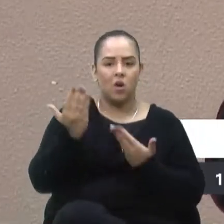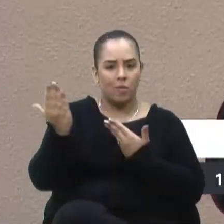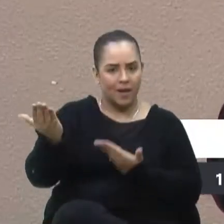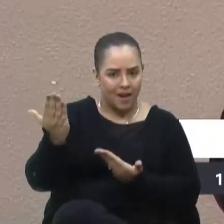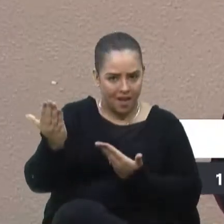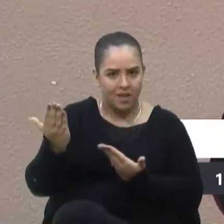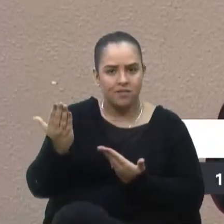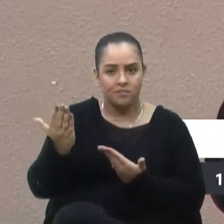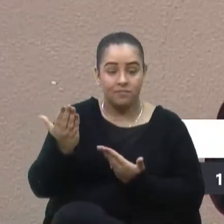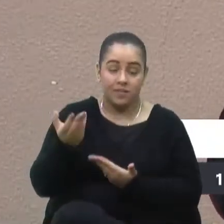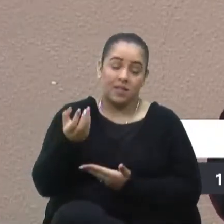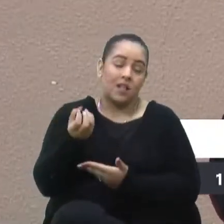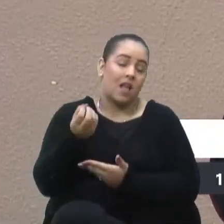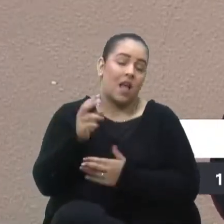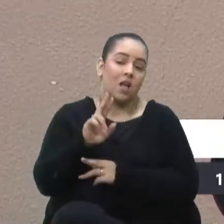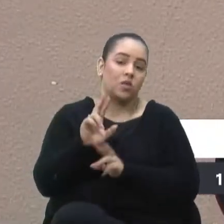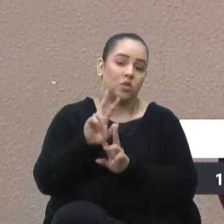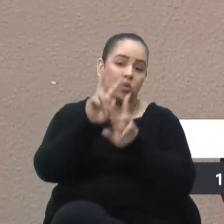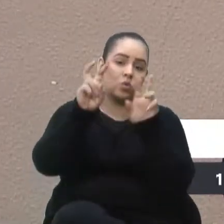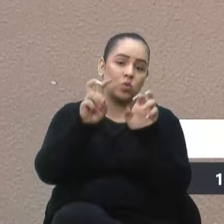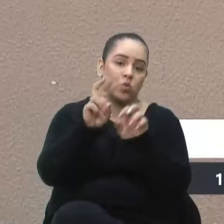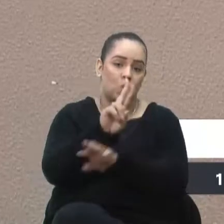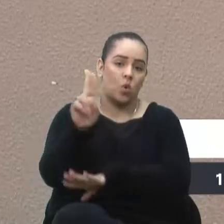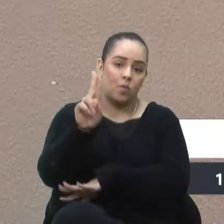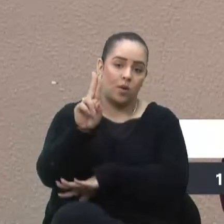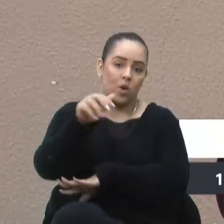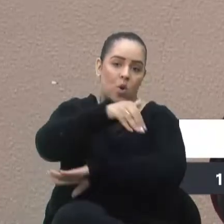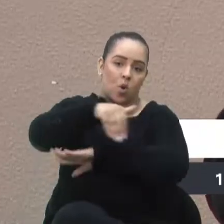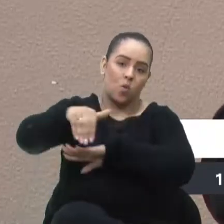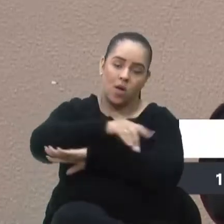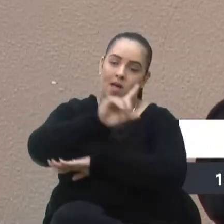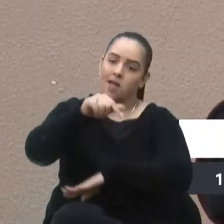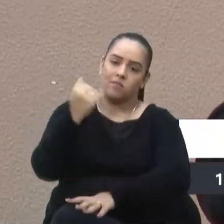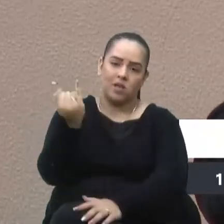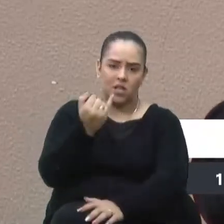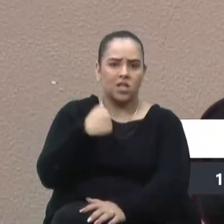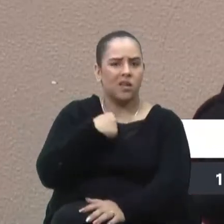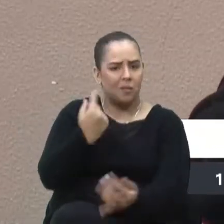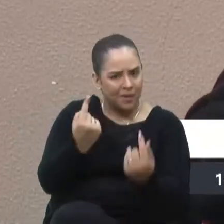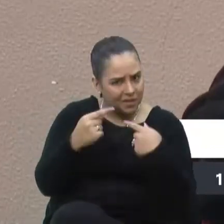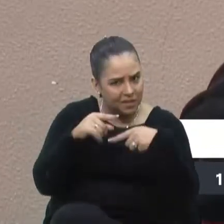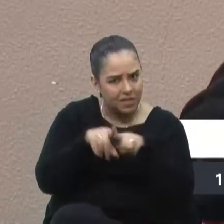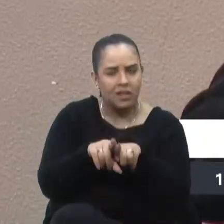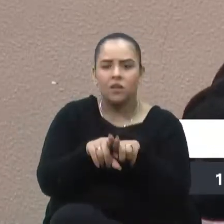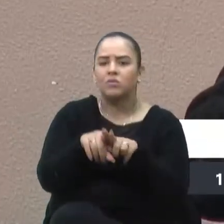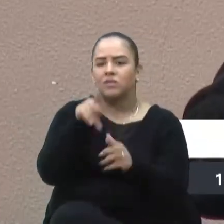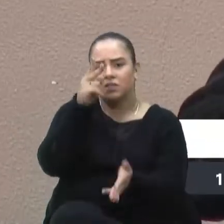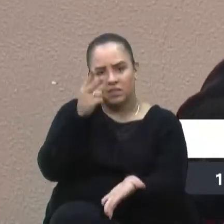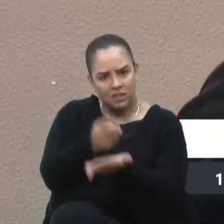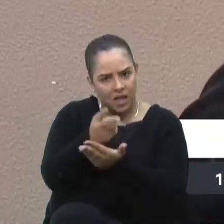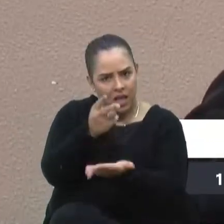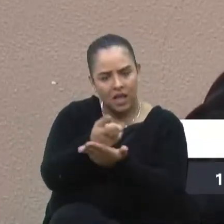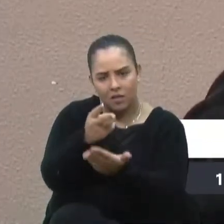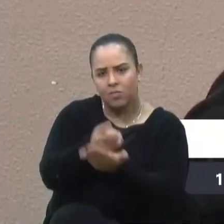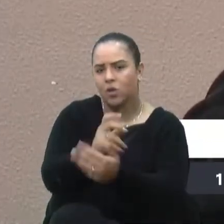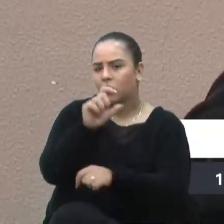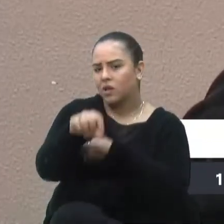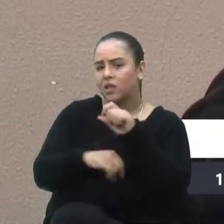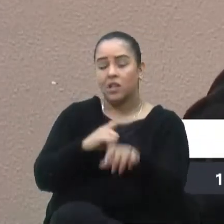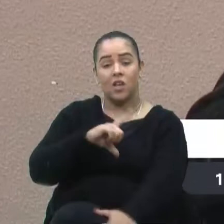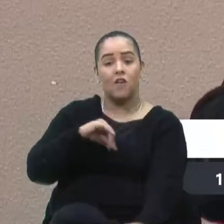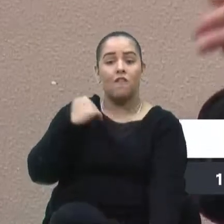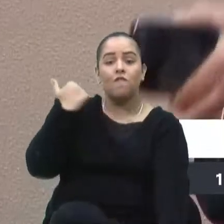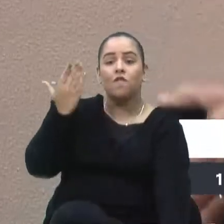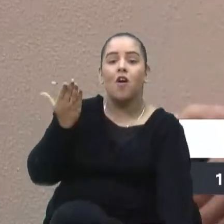questão do nome de ruas, é uma necessidade de um bem público. Então, sou parceiro a todo momento. O que vem de fora, muitas